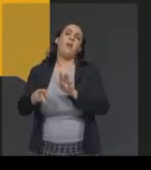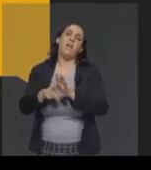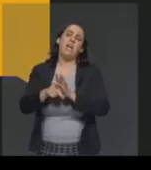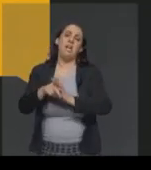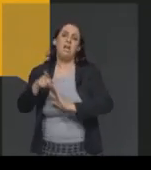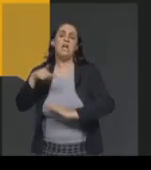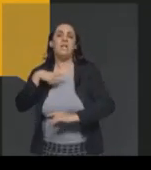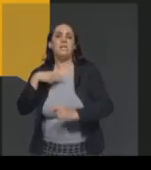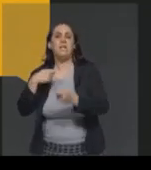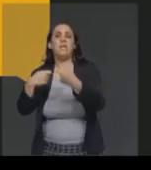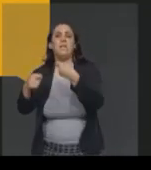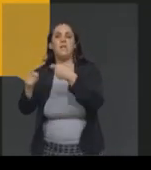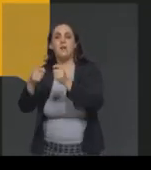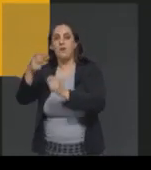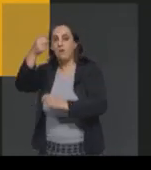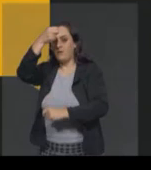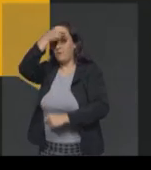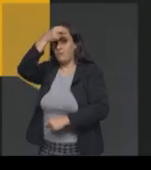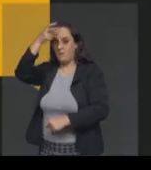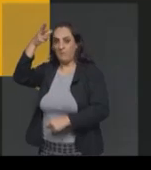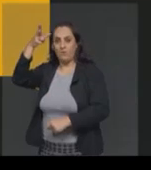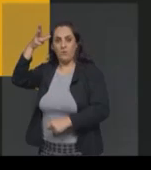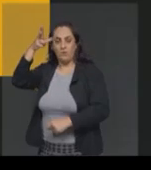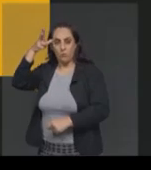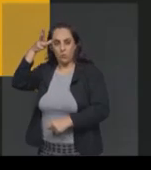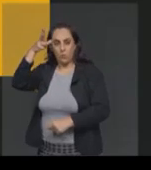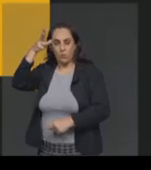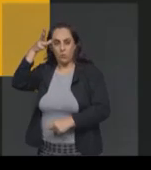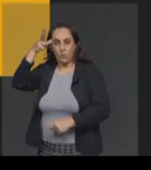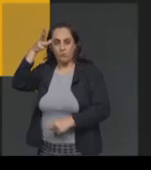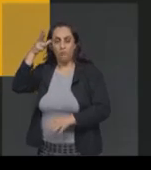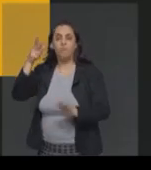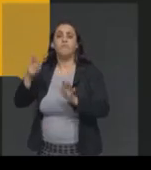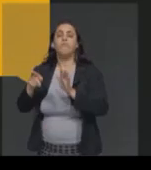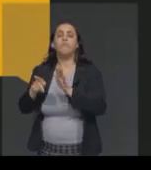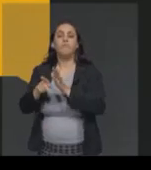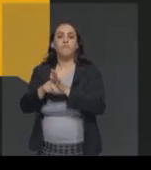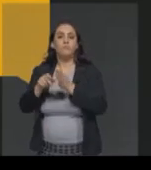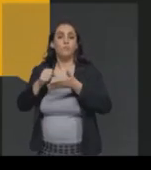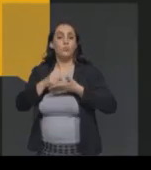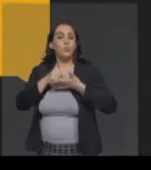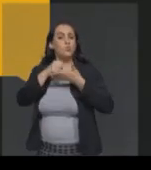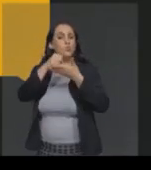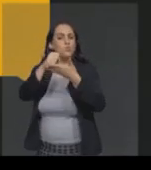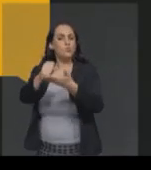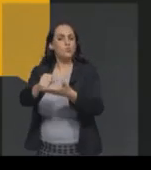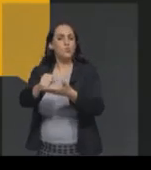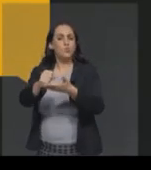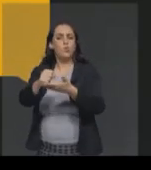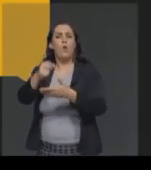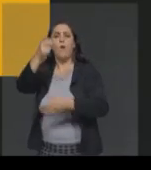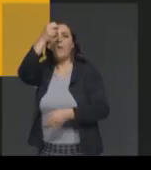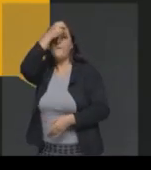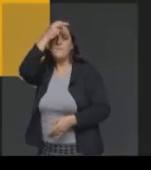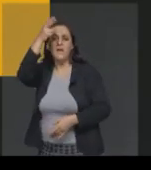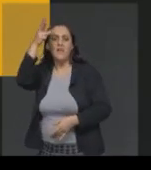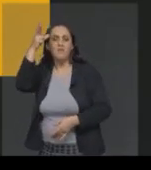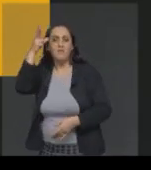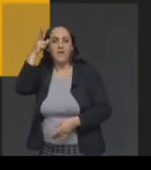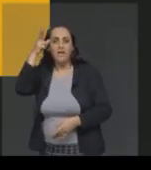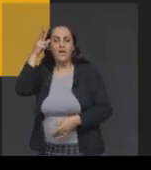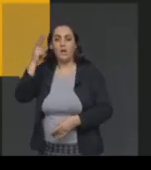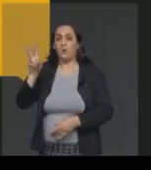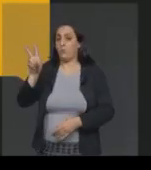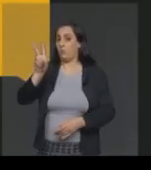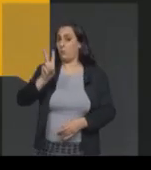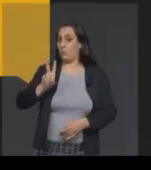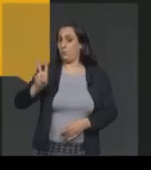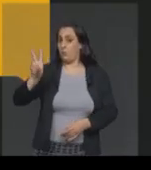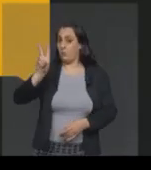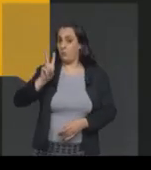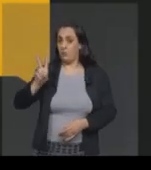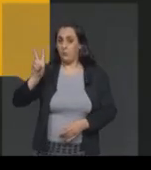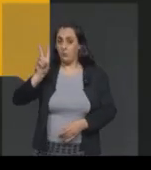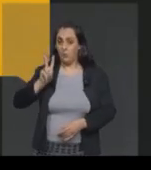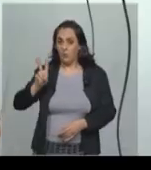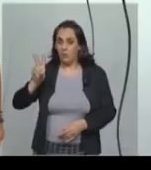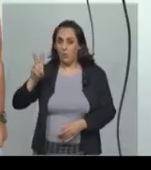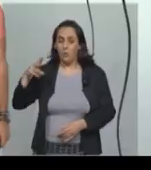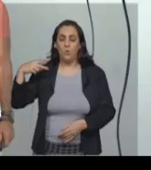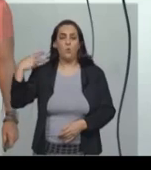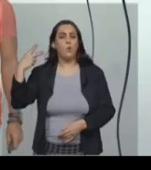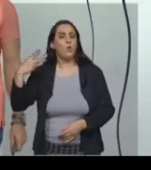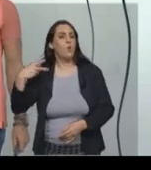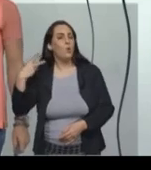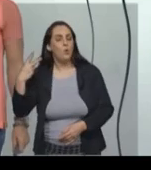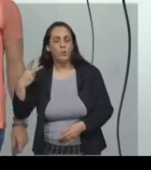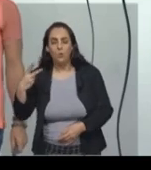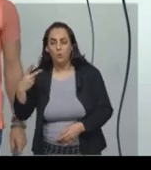prefeitura com a ajuda do prefeito ou da prefeita e vereadores e vereadoras. A prefeitura administra